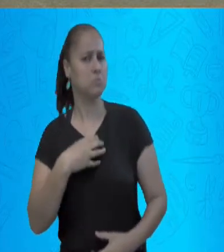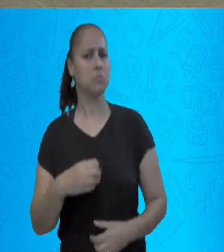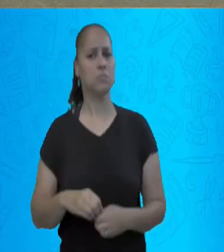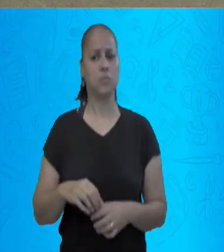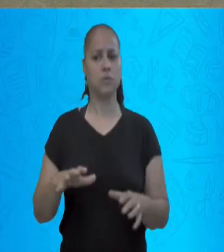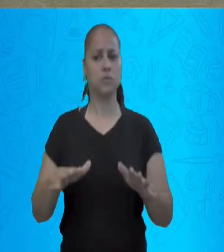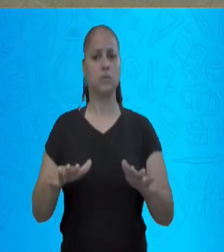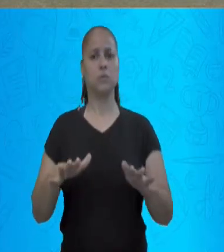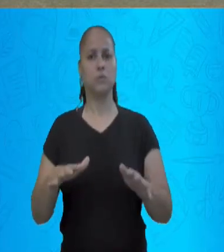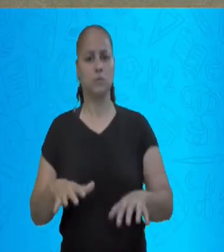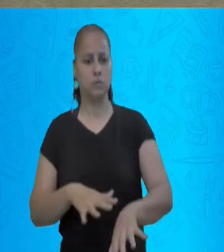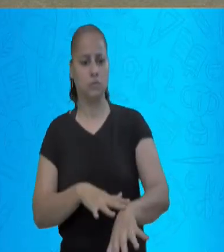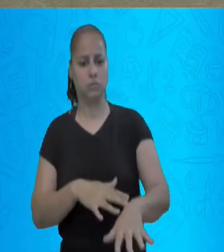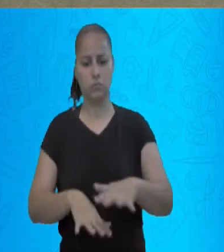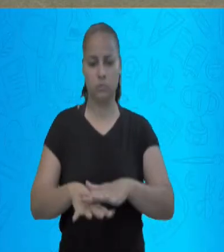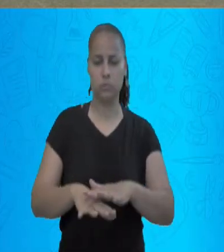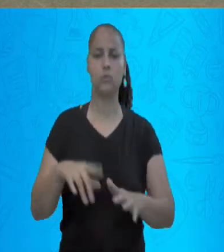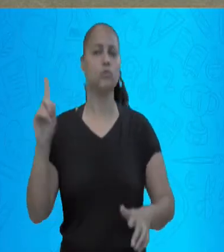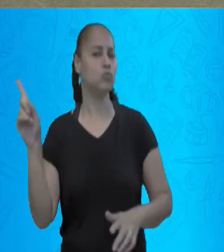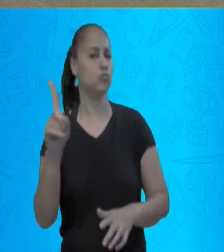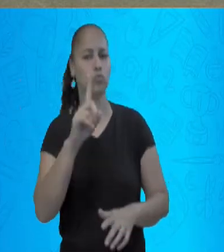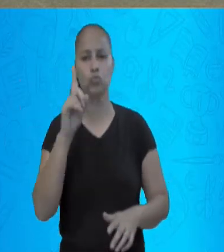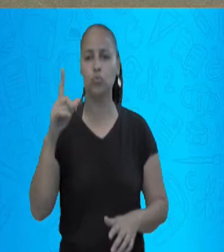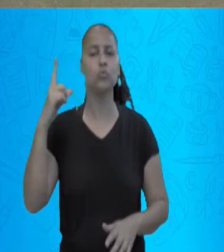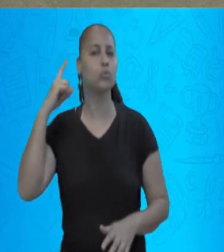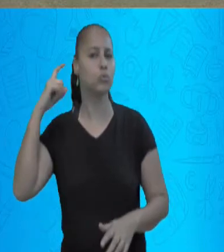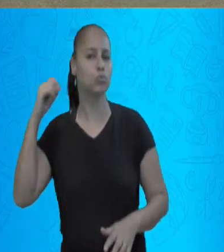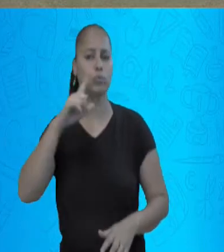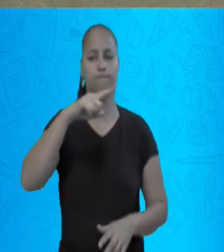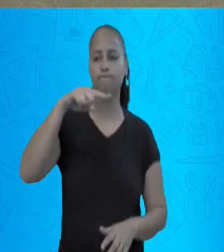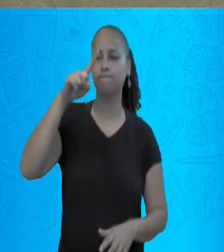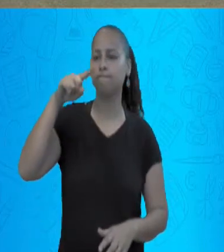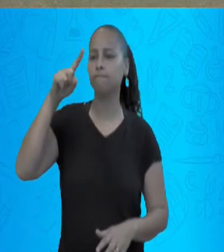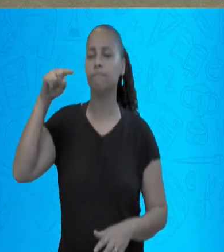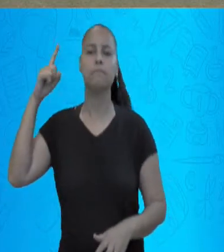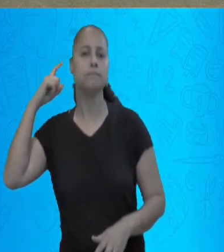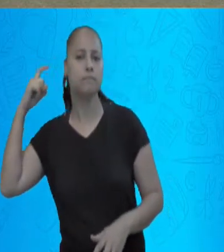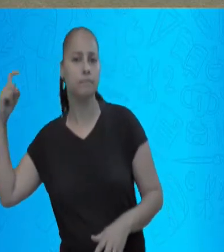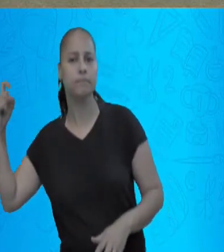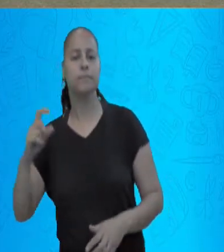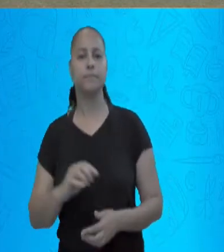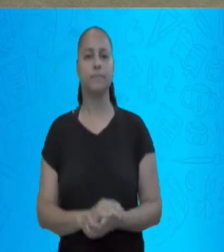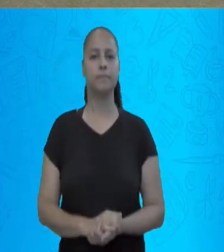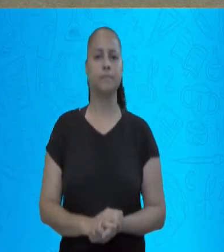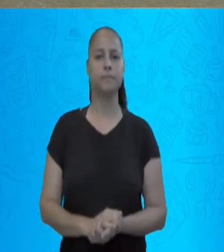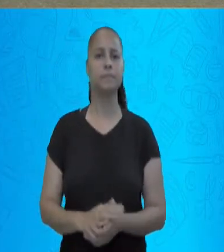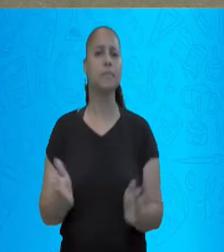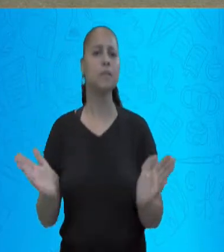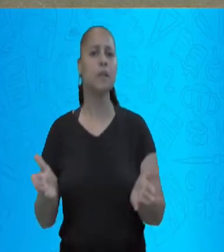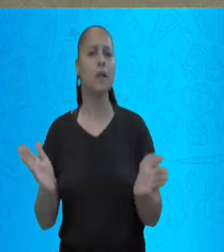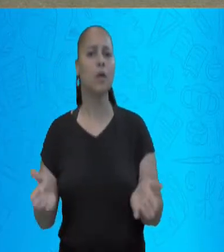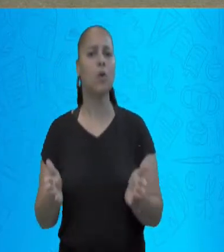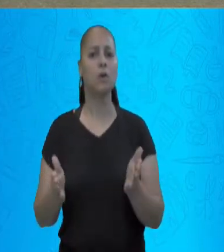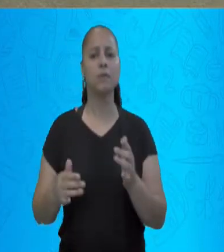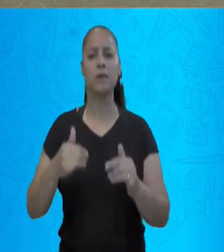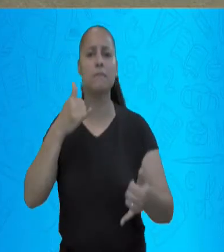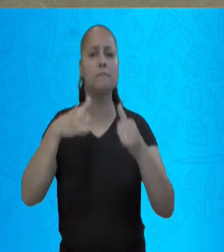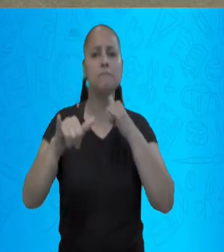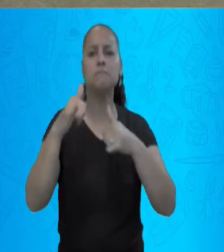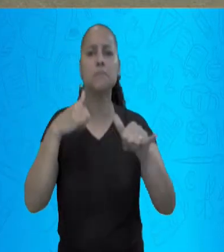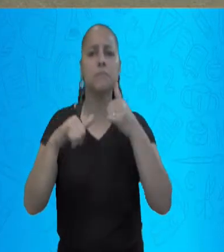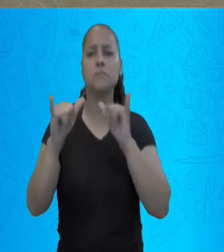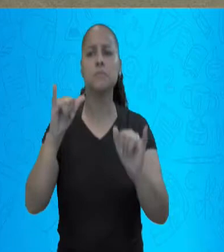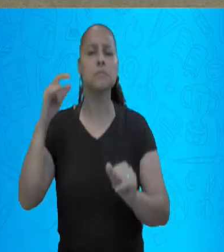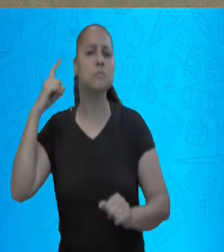vibrar, que são chamados de ondas sonoras. Agora, a transmissão desse